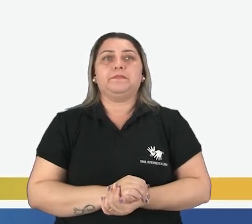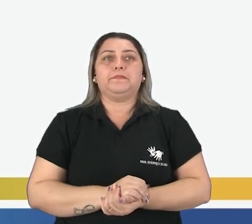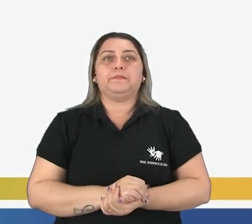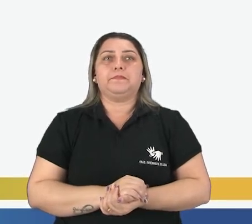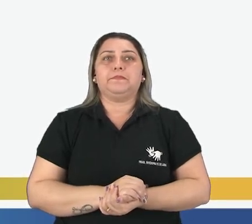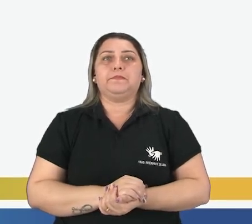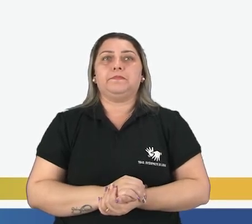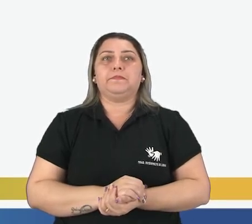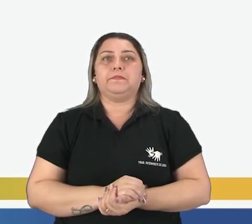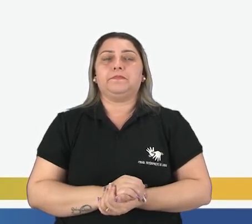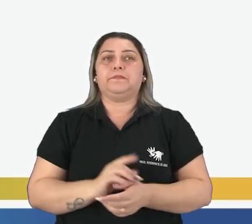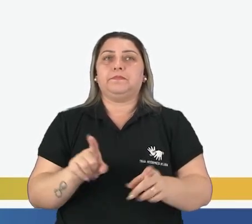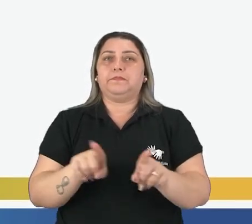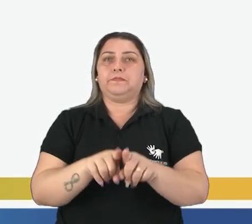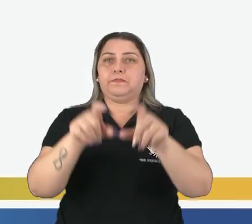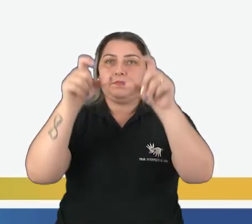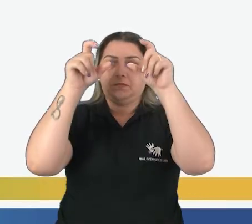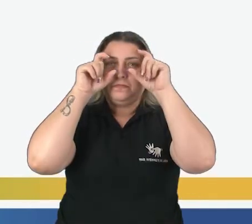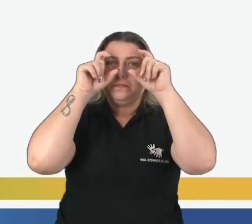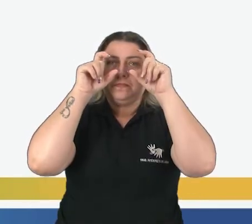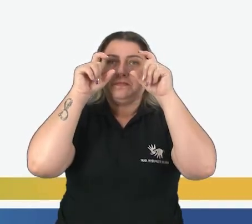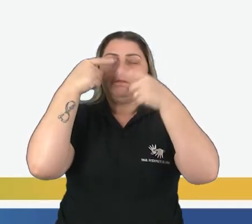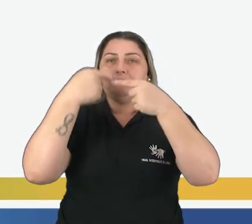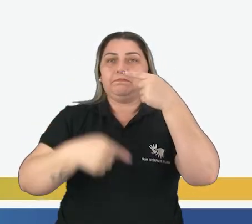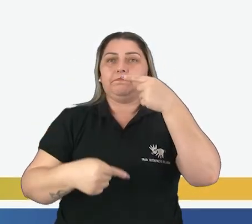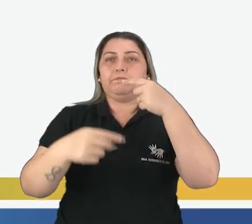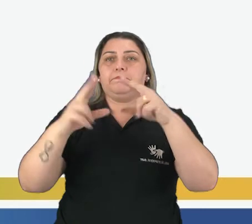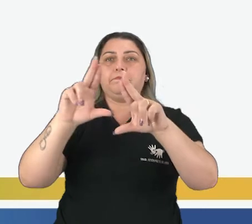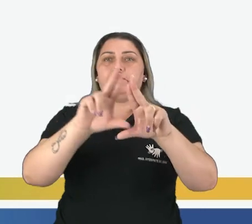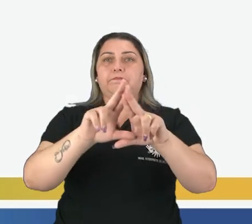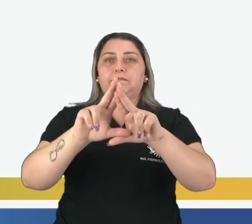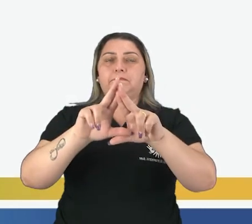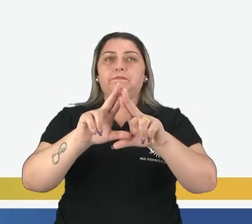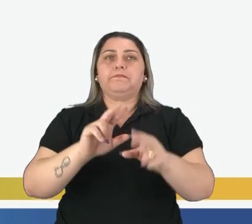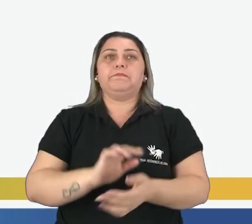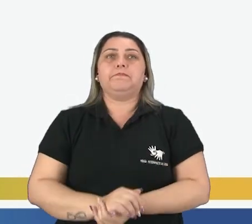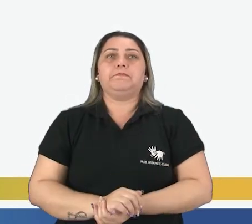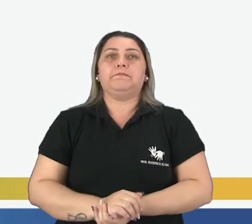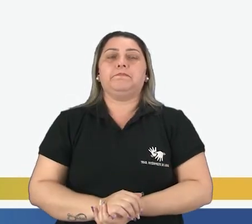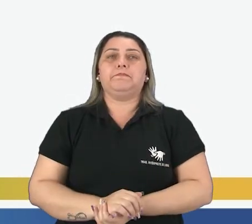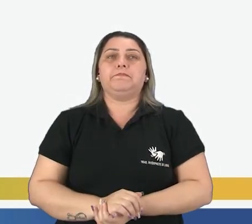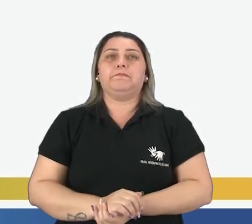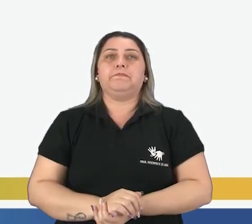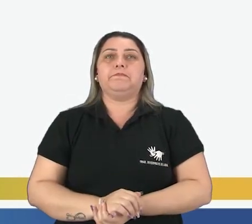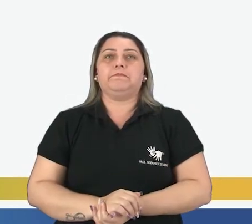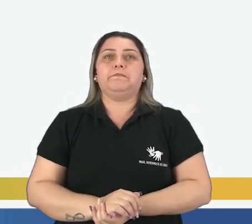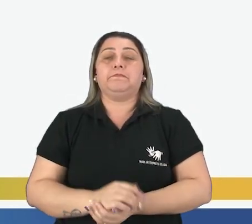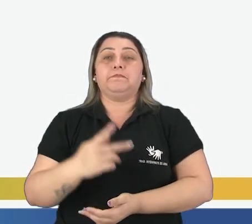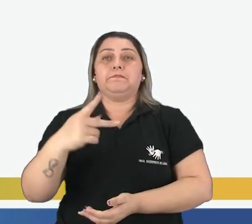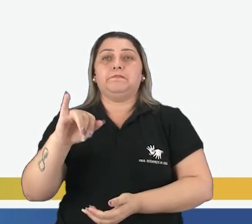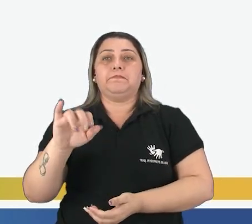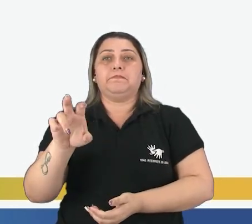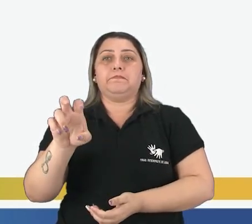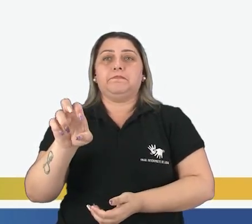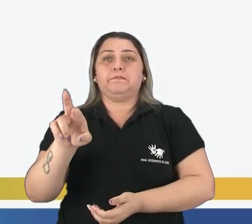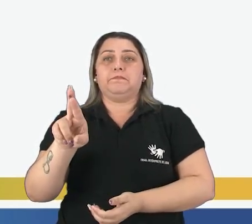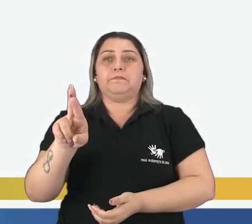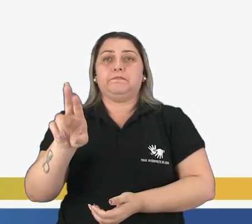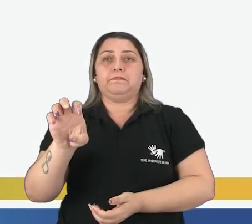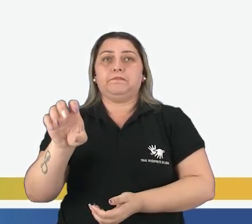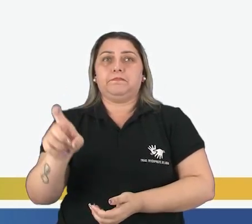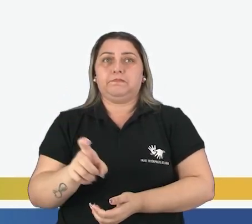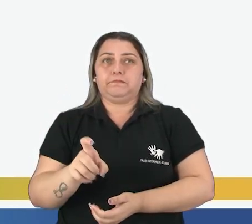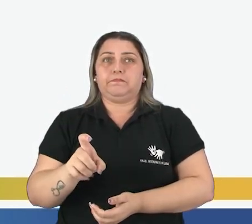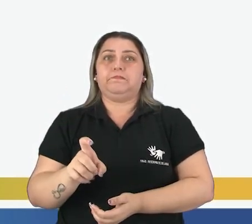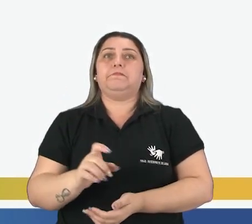óculos, também os óculos, esse vidro do óculos também não pode ser. As cerâmicas, porcelanas, pirex,